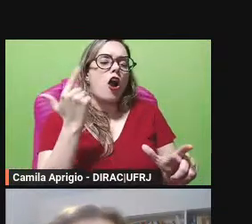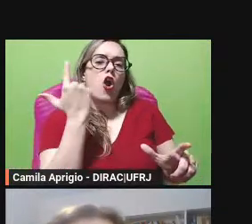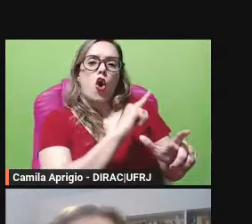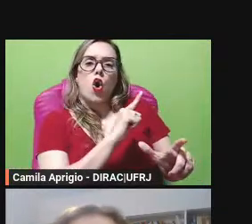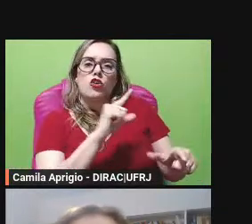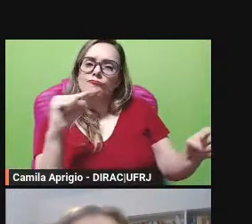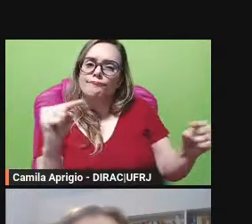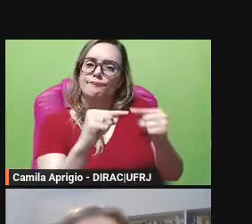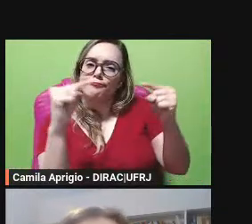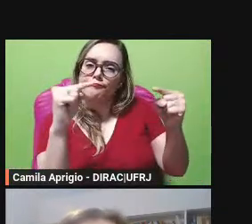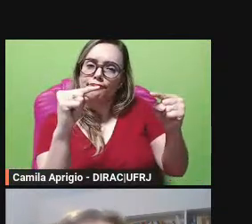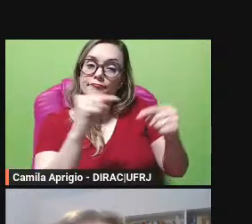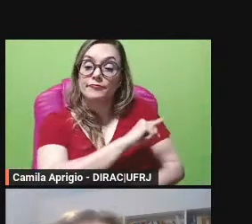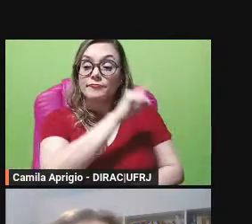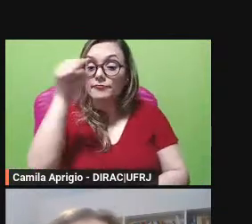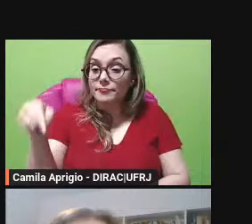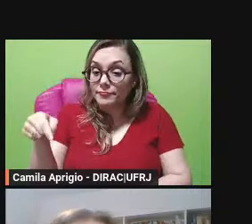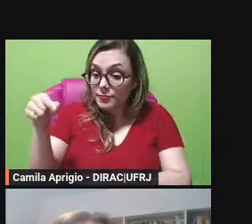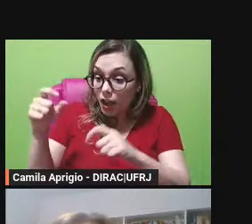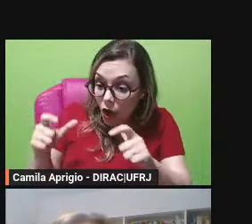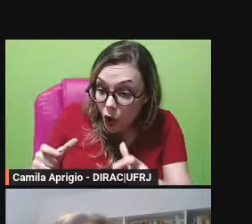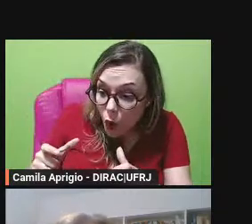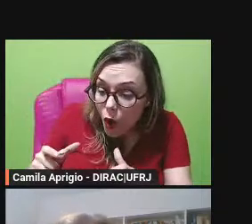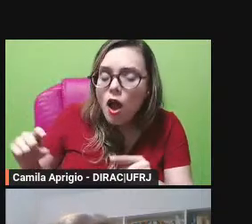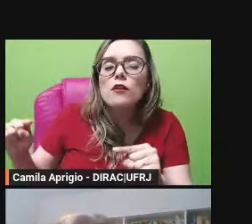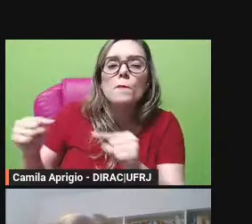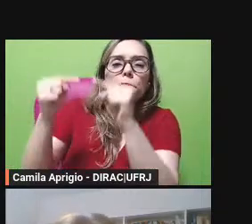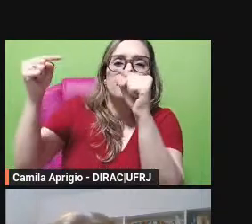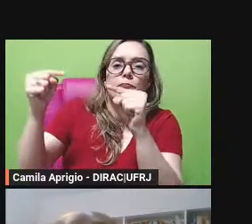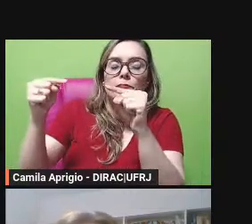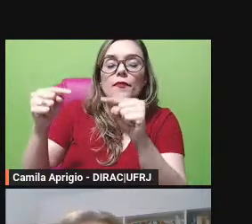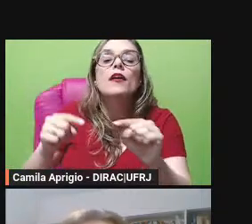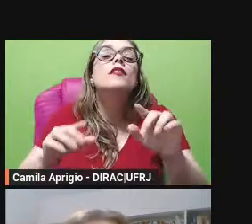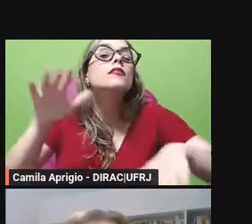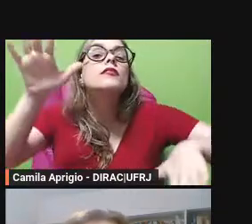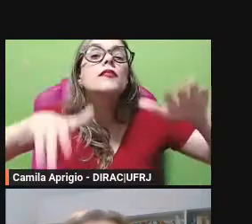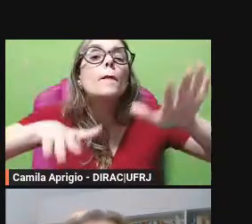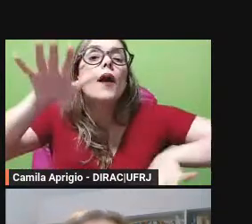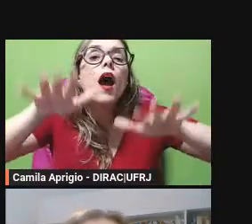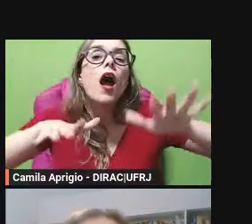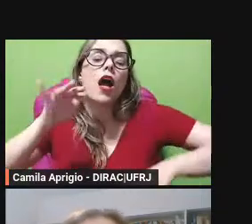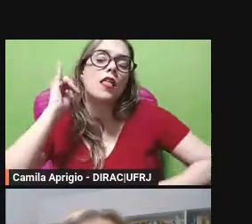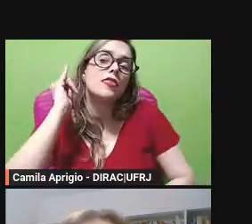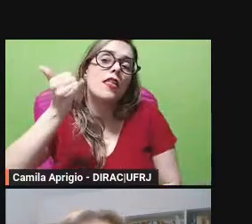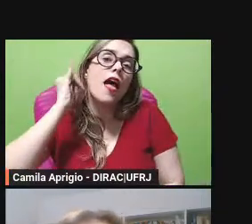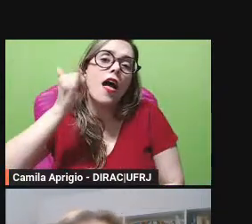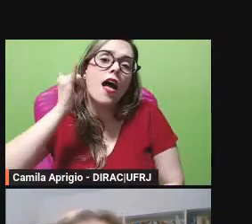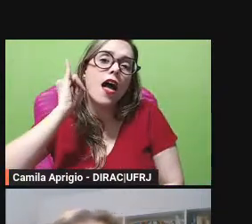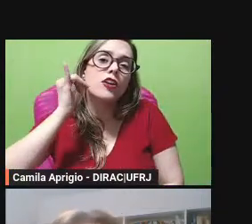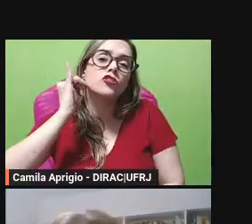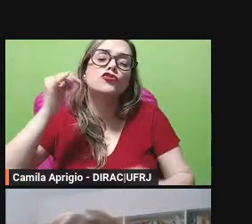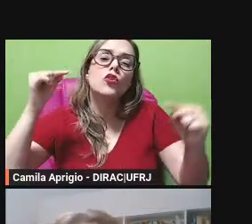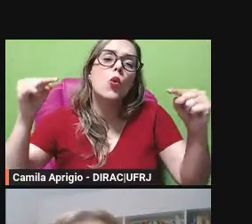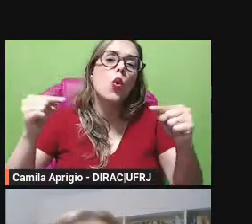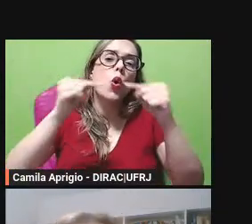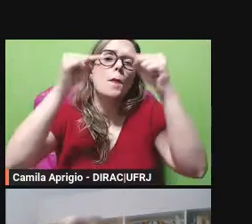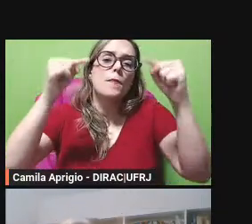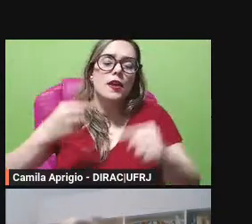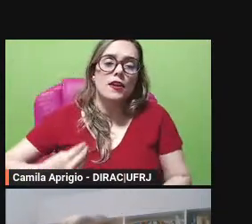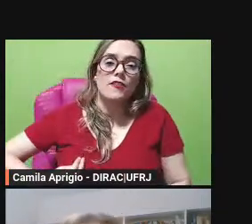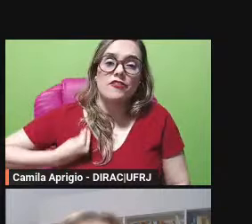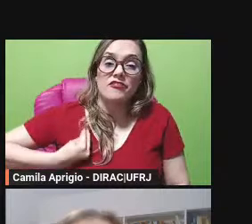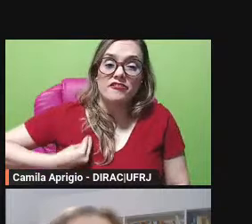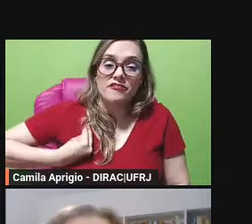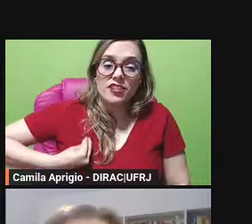narrativa adequada para aquela situação que está sendo vivenciada naquele momento e que